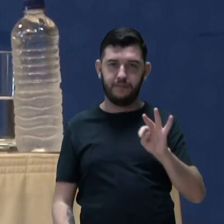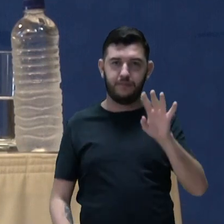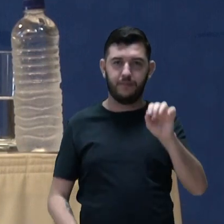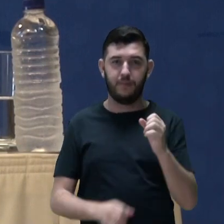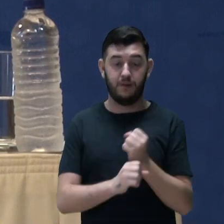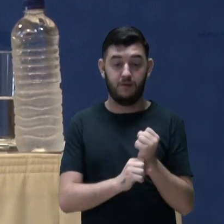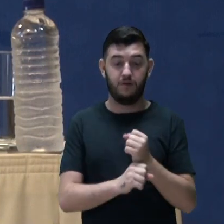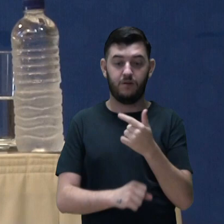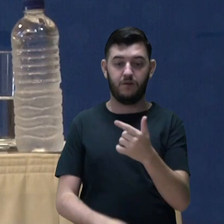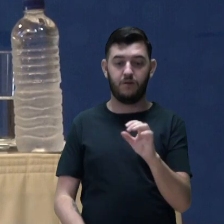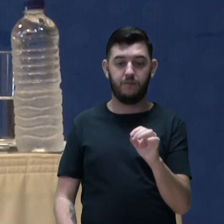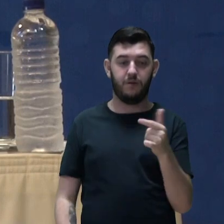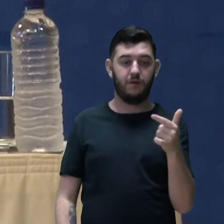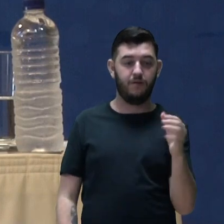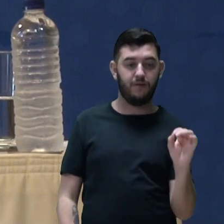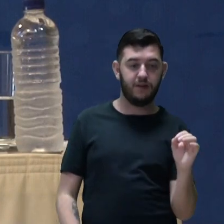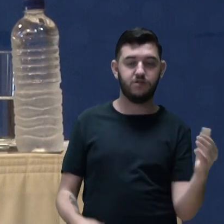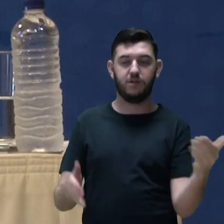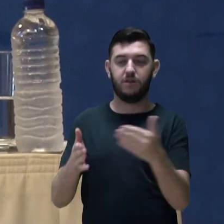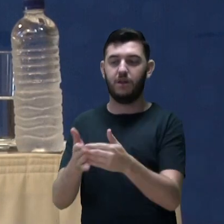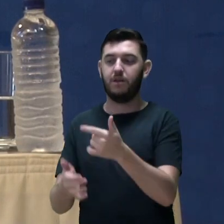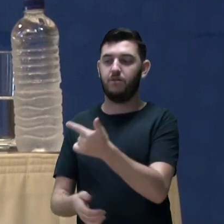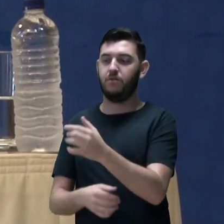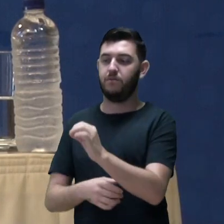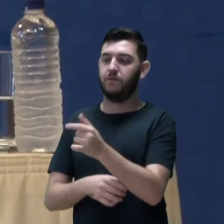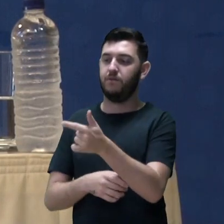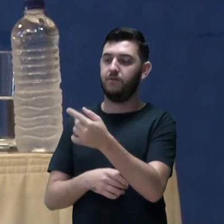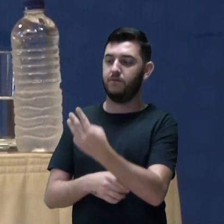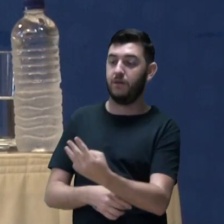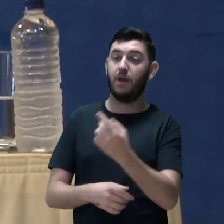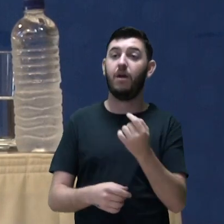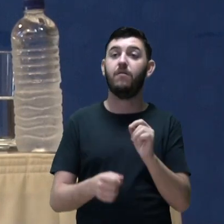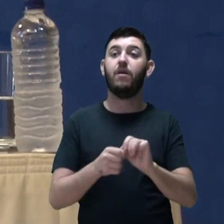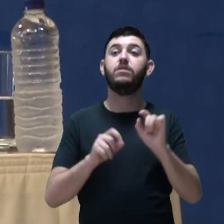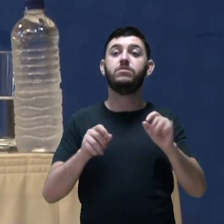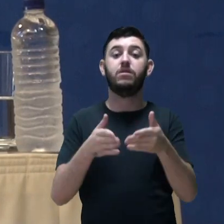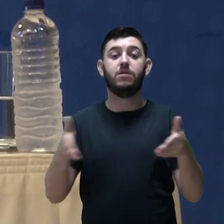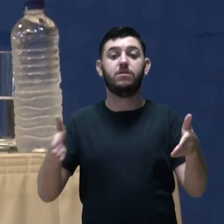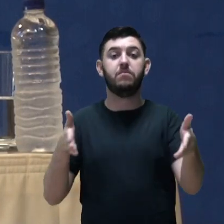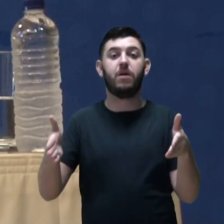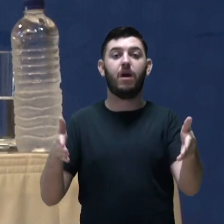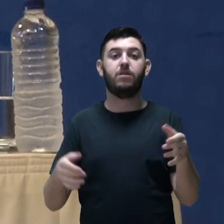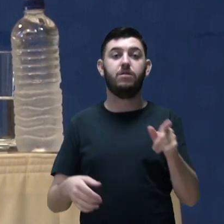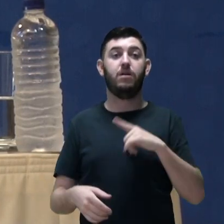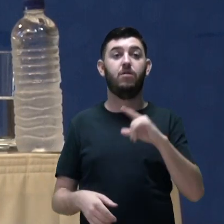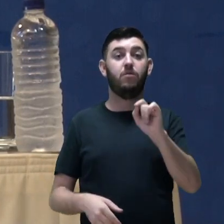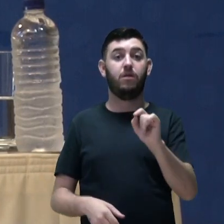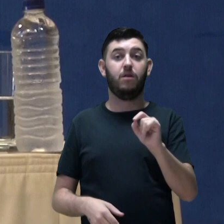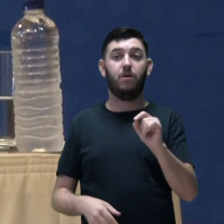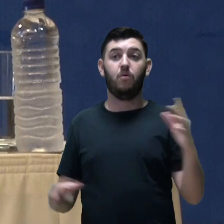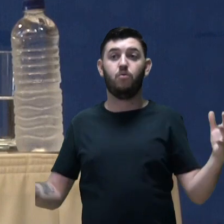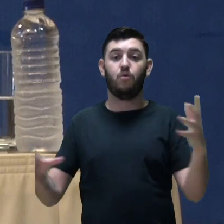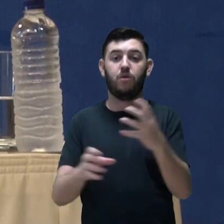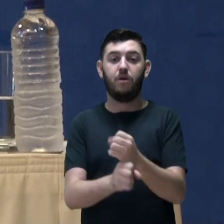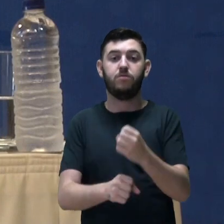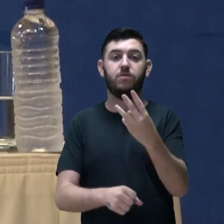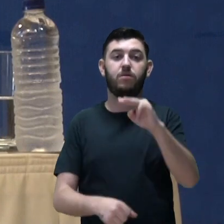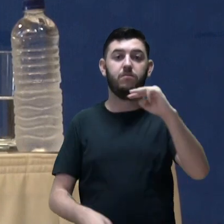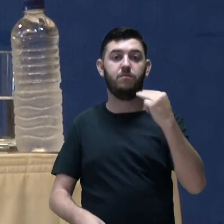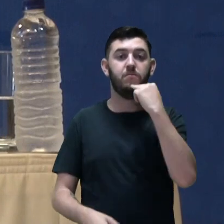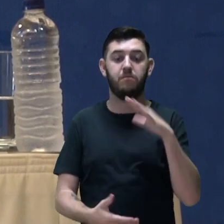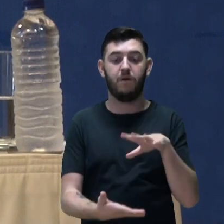-2023 é de elevar para 3 milhões o total de matrículas de alunos no ensino médio,